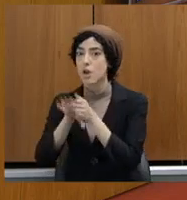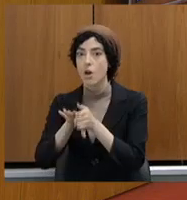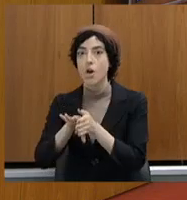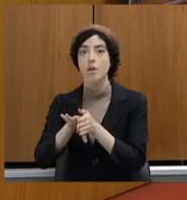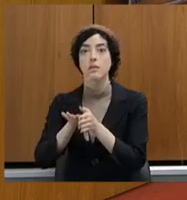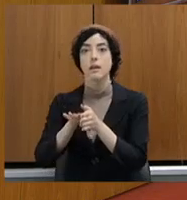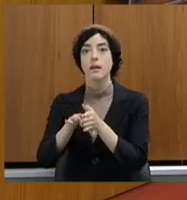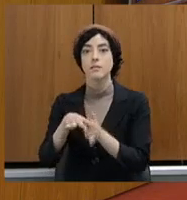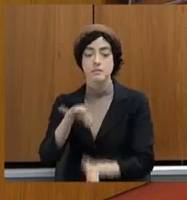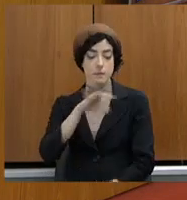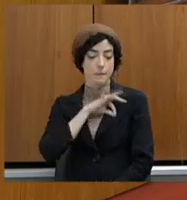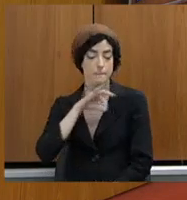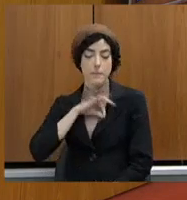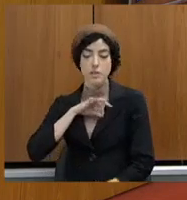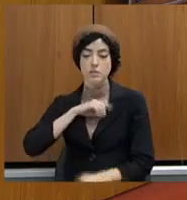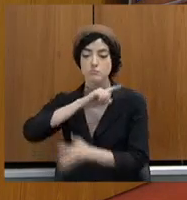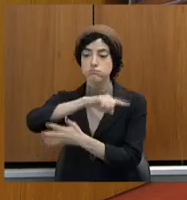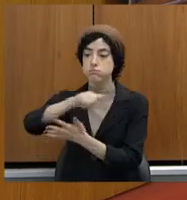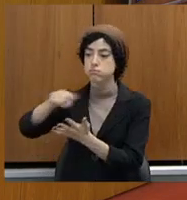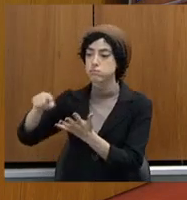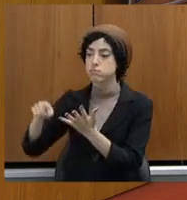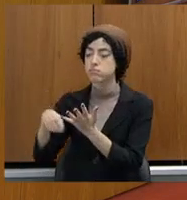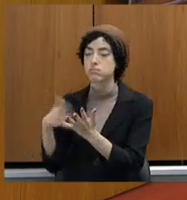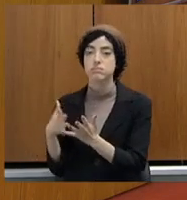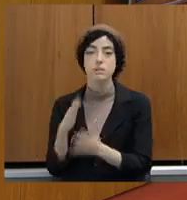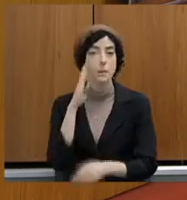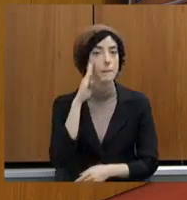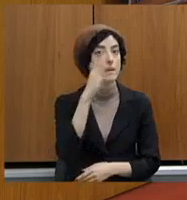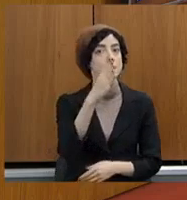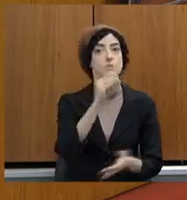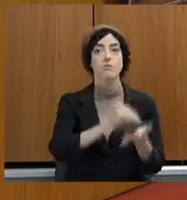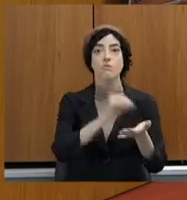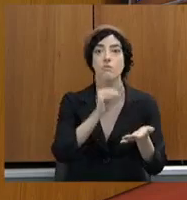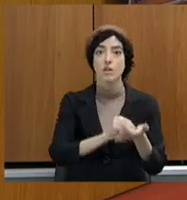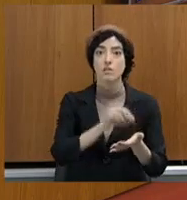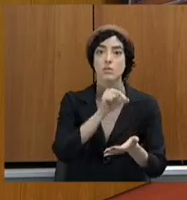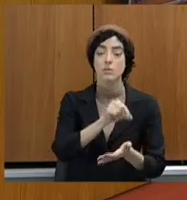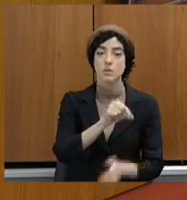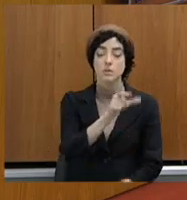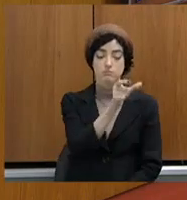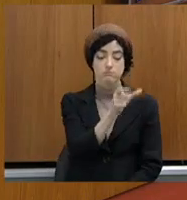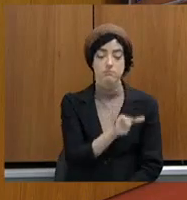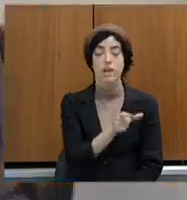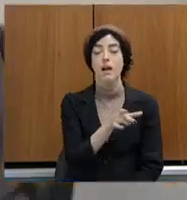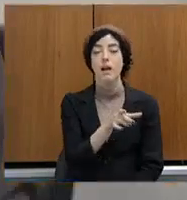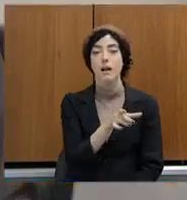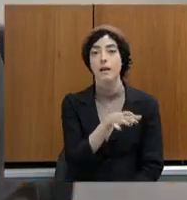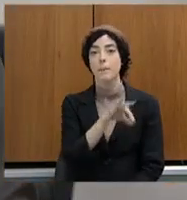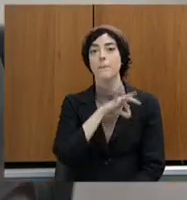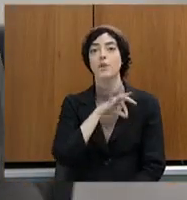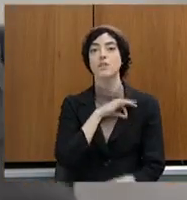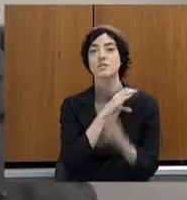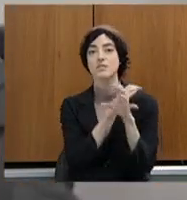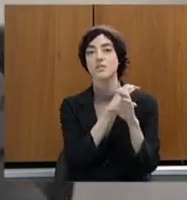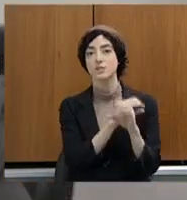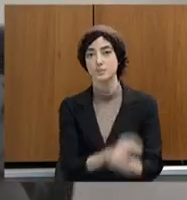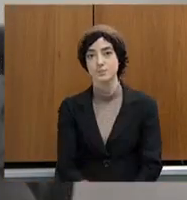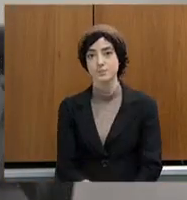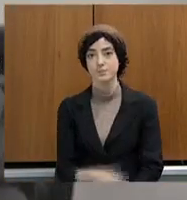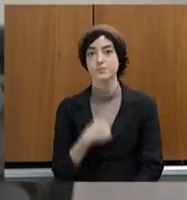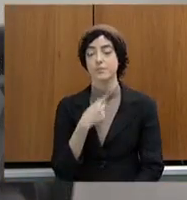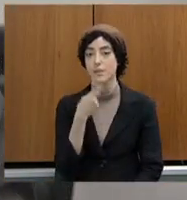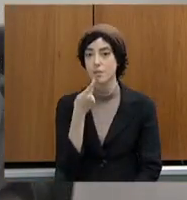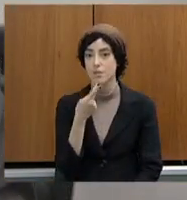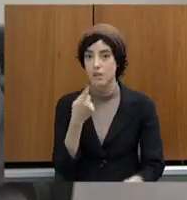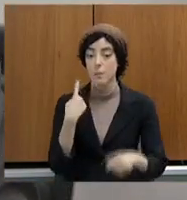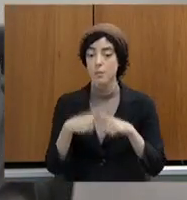é ela que tem que ser priorizada nesse momento. Falo isso pela experiência de presidir essa comissão, de ver a